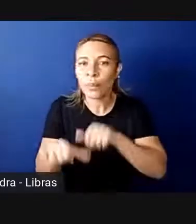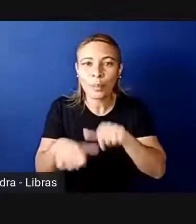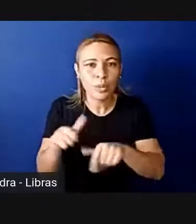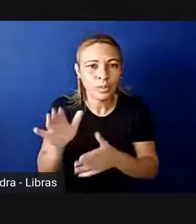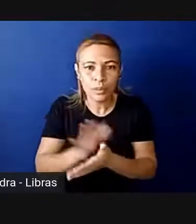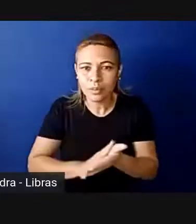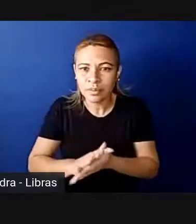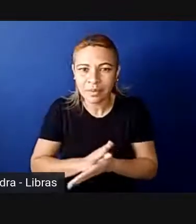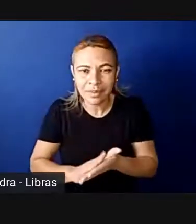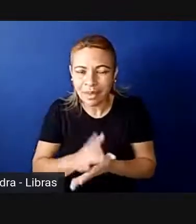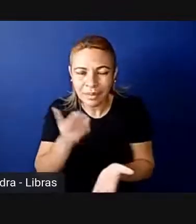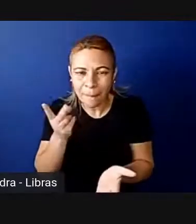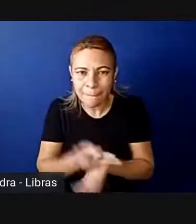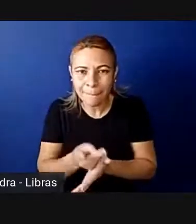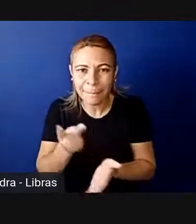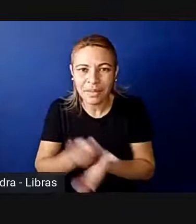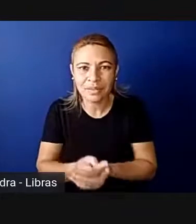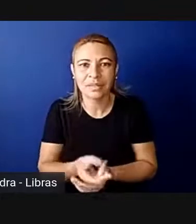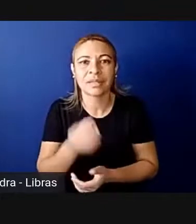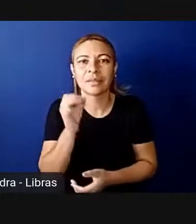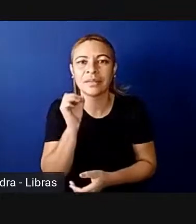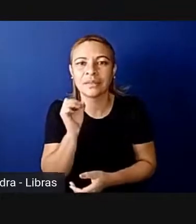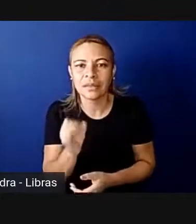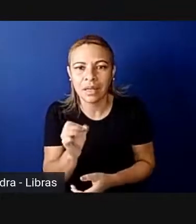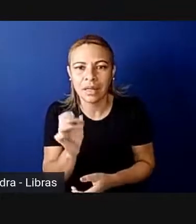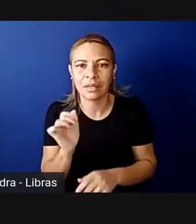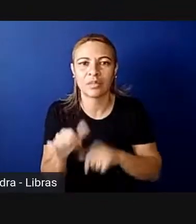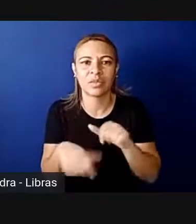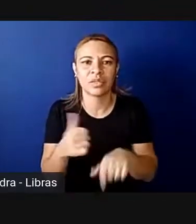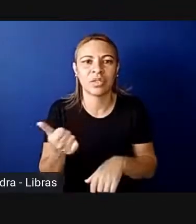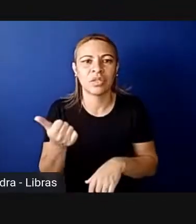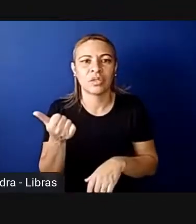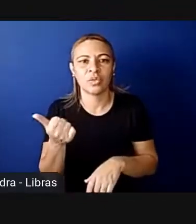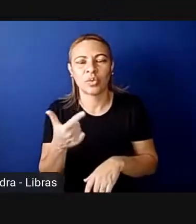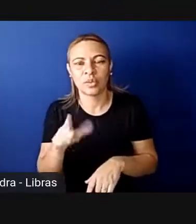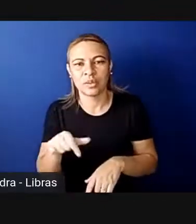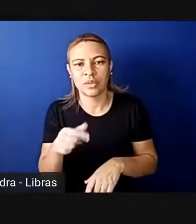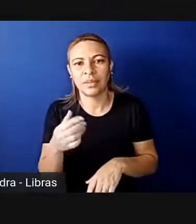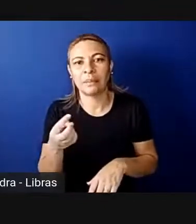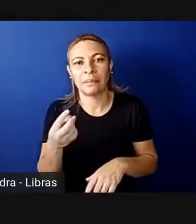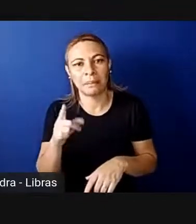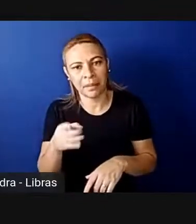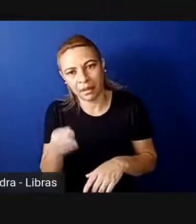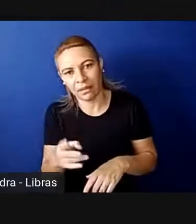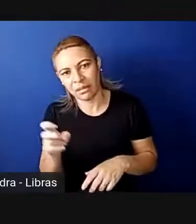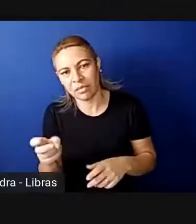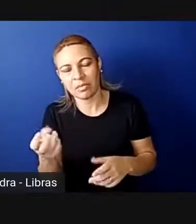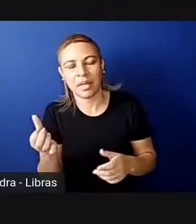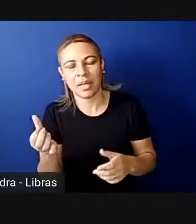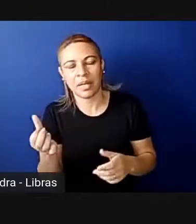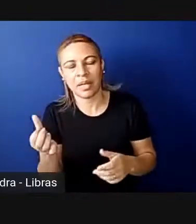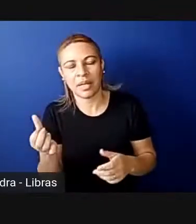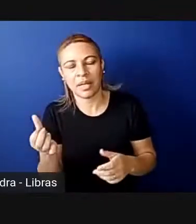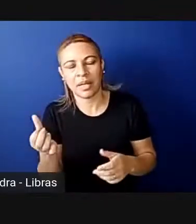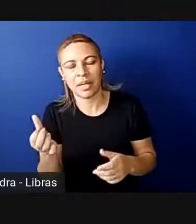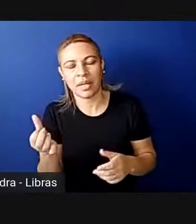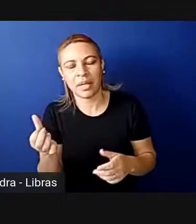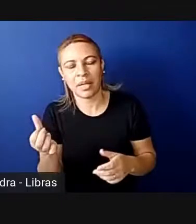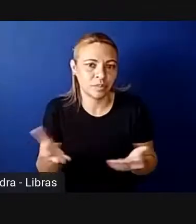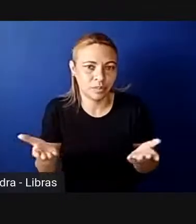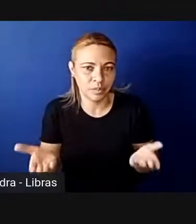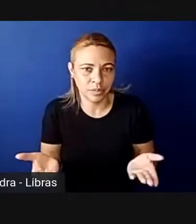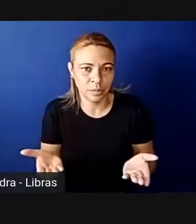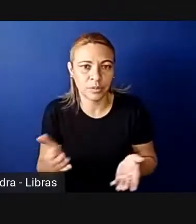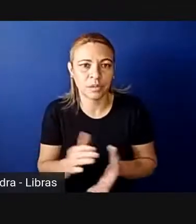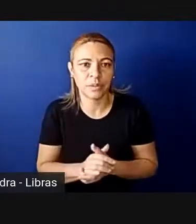não mudou nada mesmo, é zero mudança, de 12,5% para 13,3% para 13%, e aí eu ouço algumas pessoas